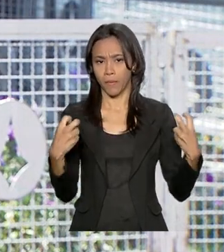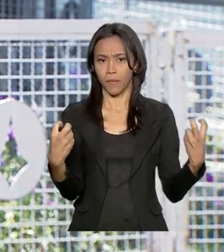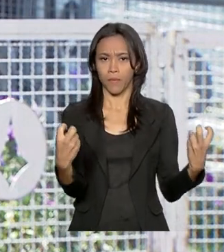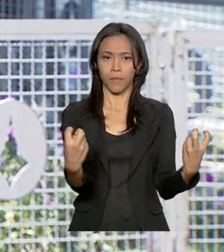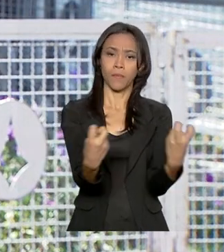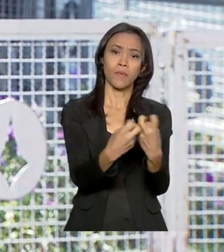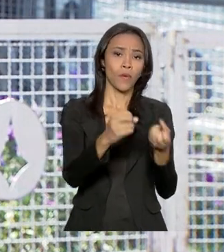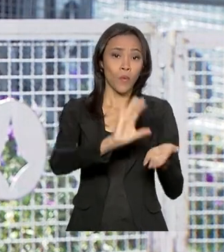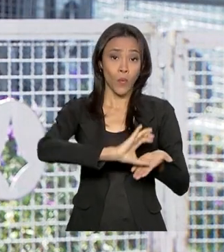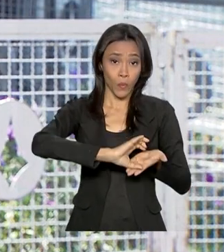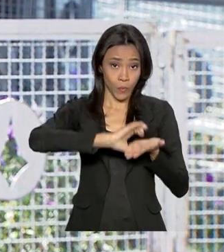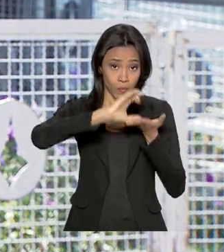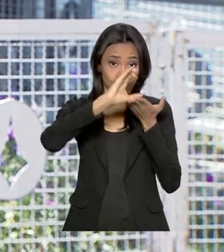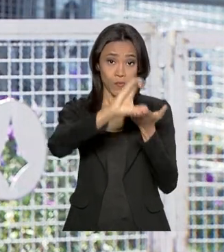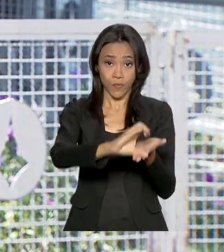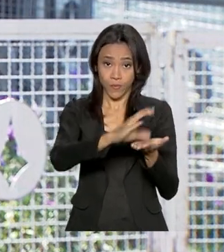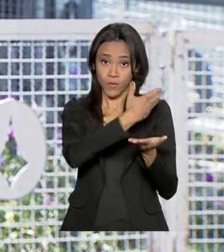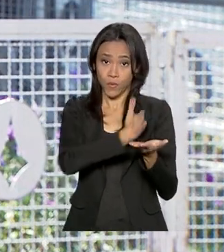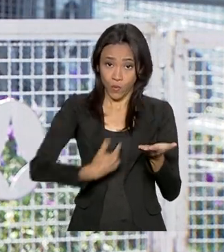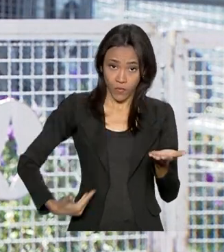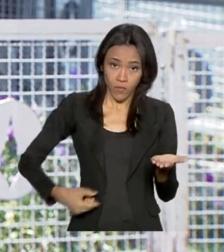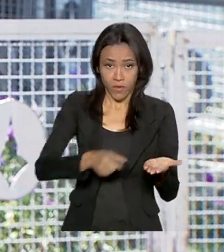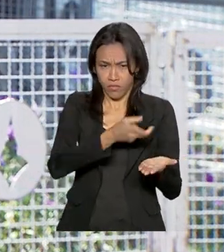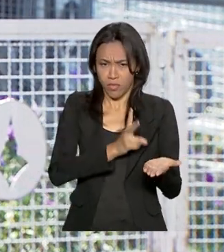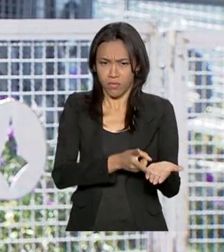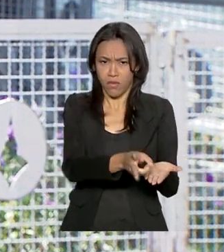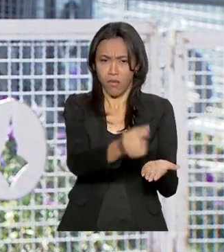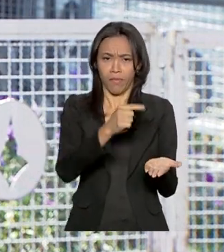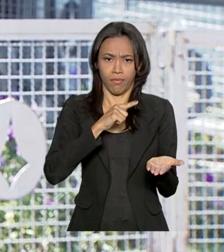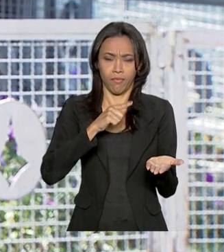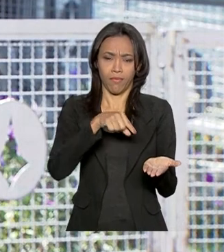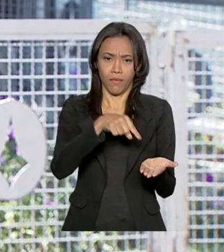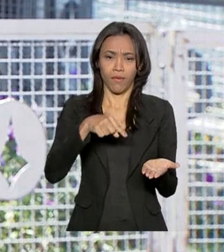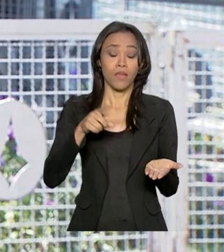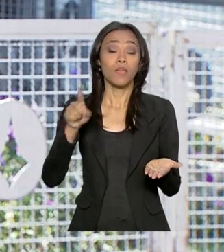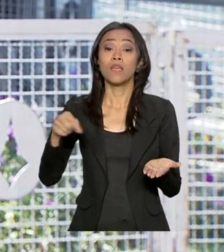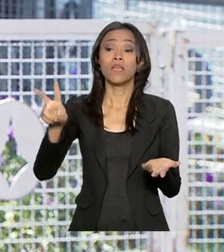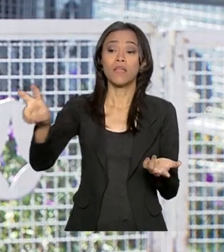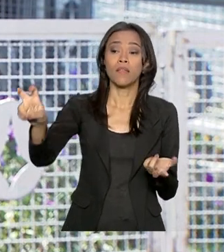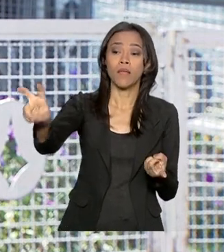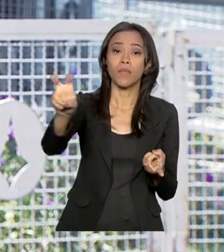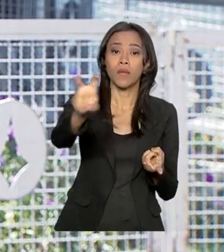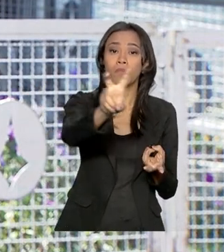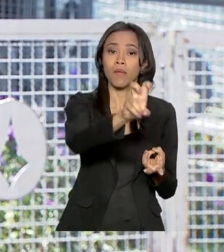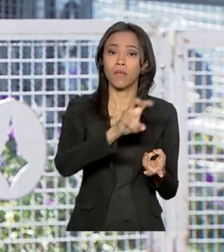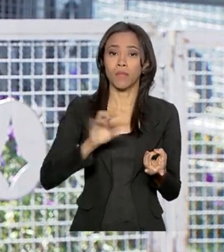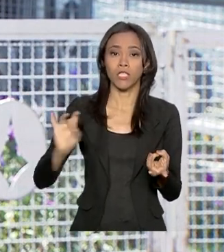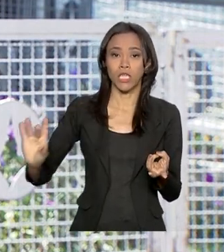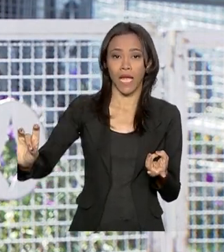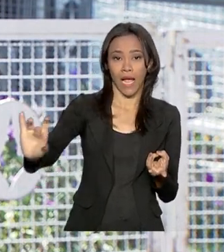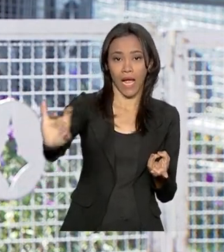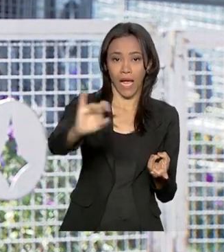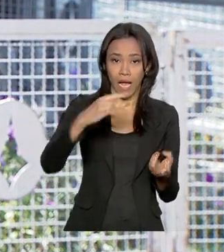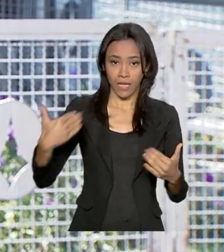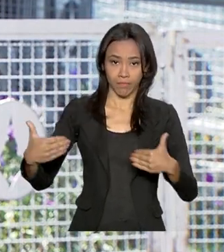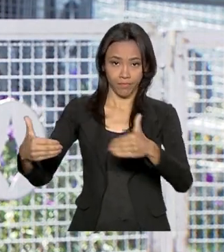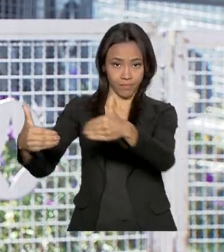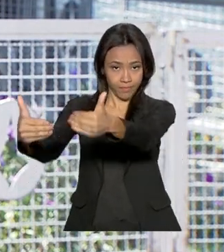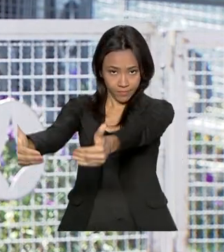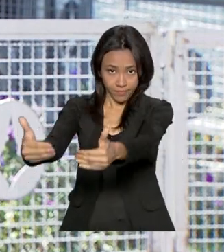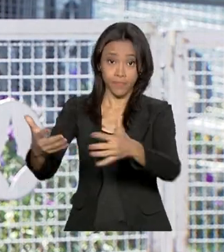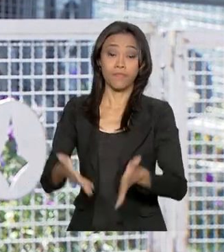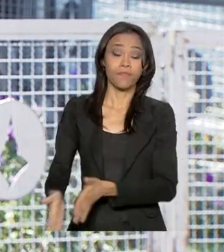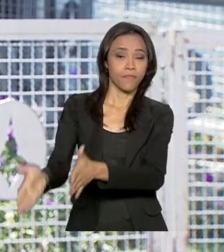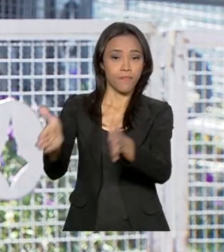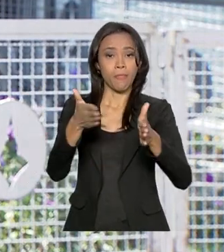certa regularidade, né, Renata? E que os ministros trazem ao presidente os temas prioritários de cada pasta. À tarde,